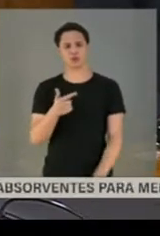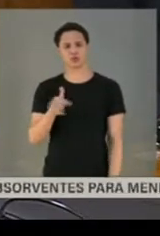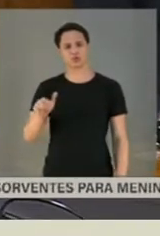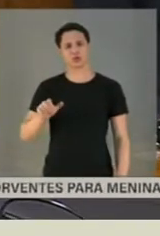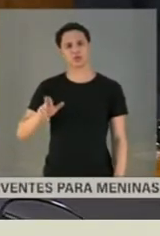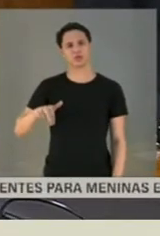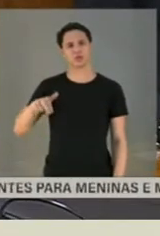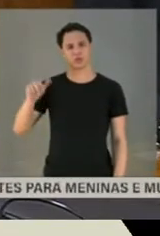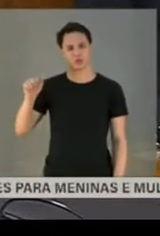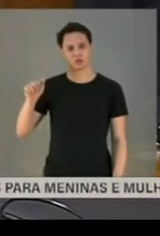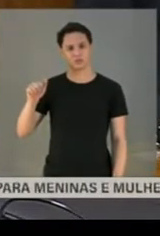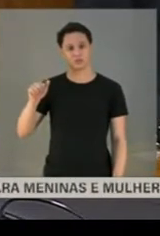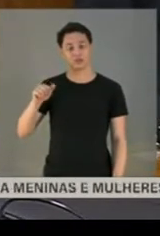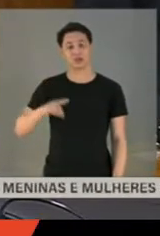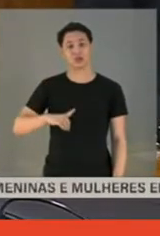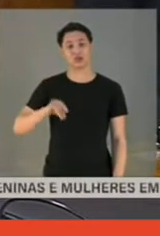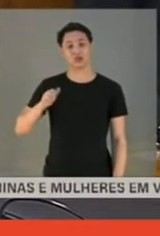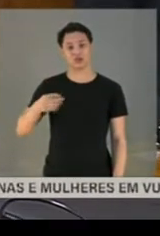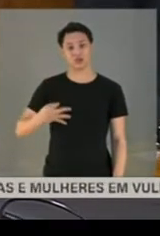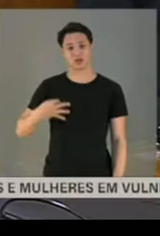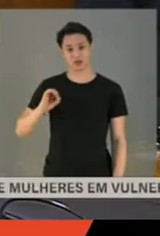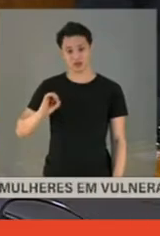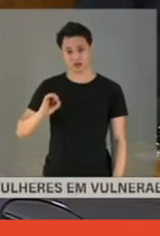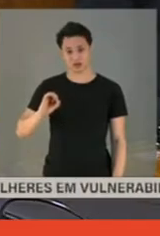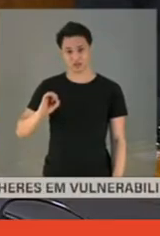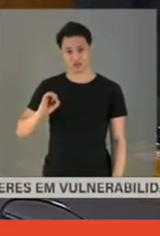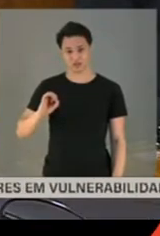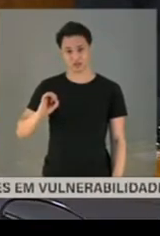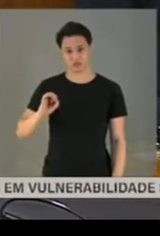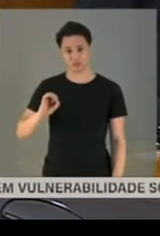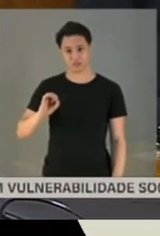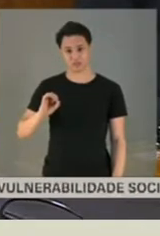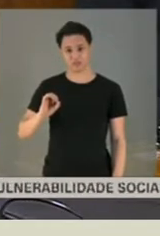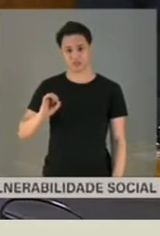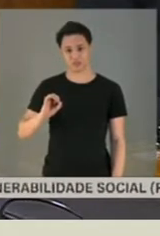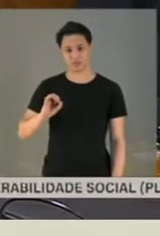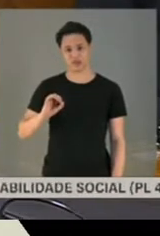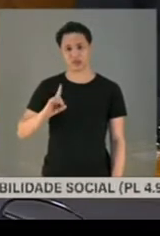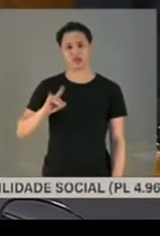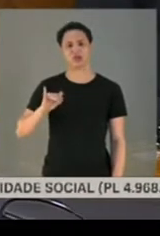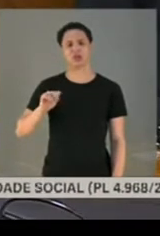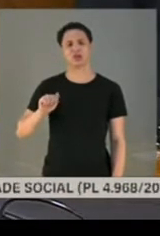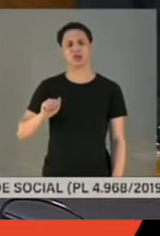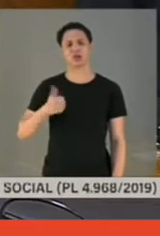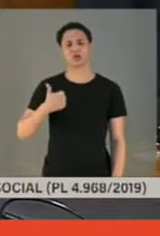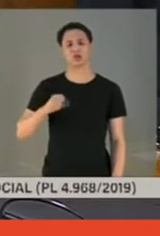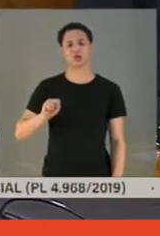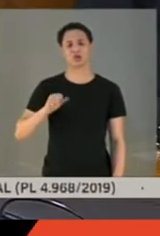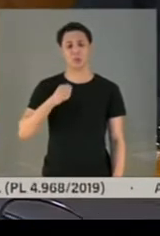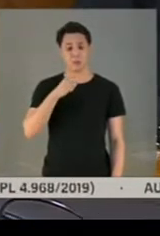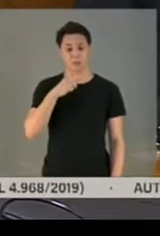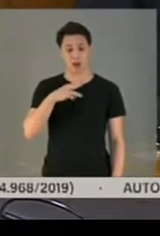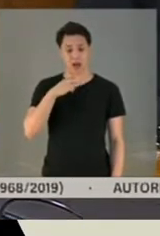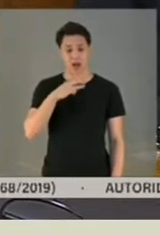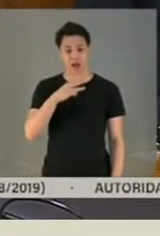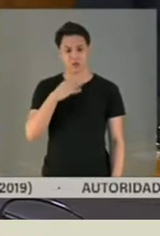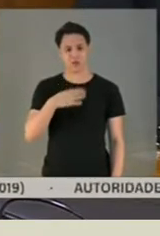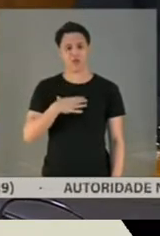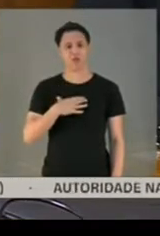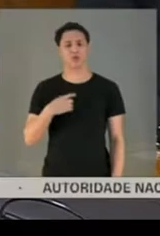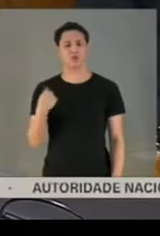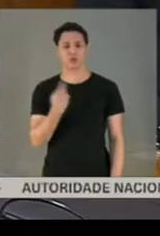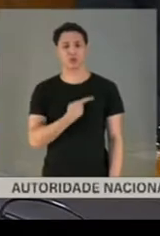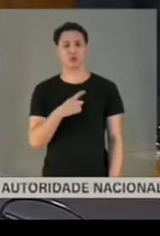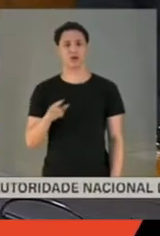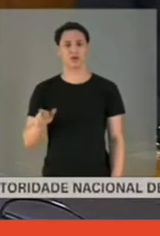Até que no dia 30 de... Até não foi no dia 30, no dia 18 de março, o nosso irmão Caçula